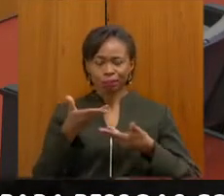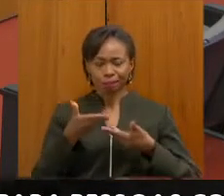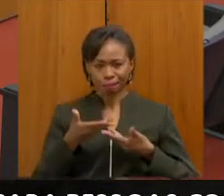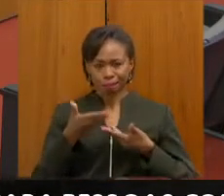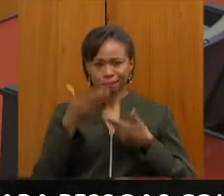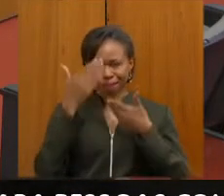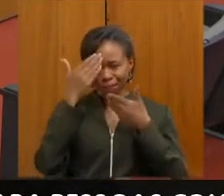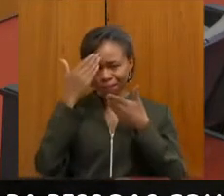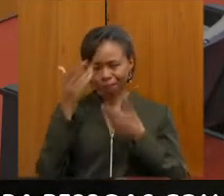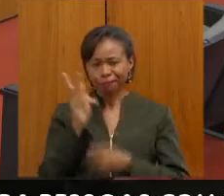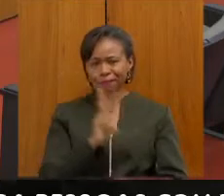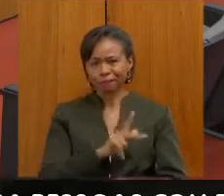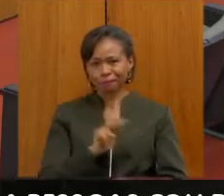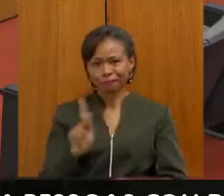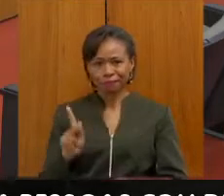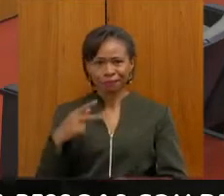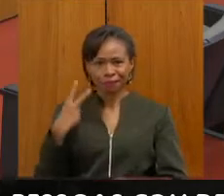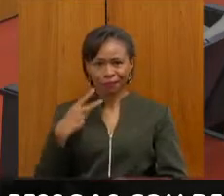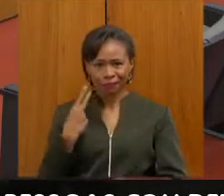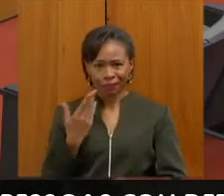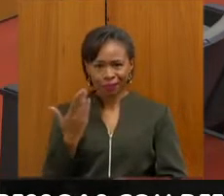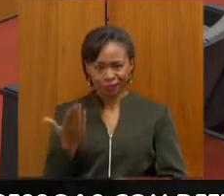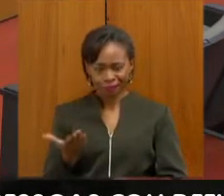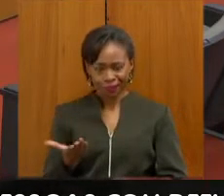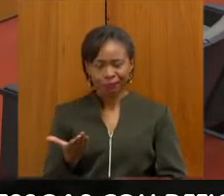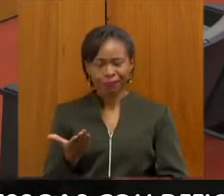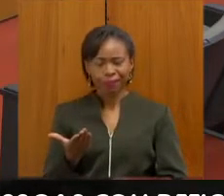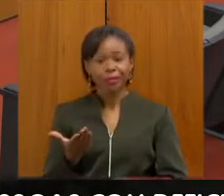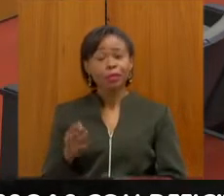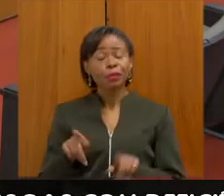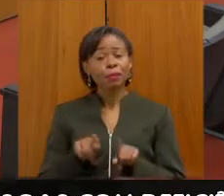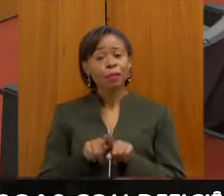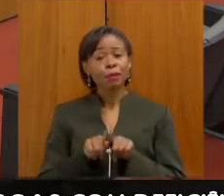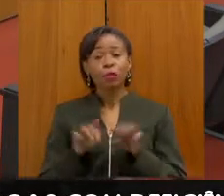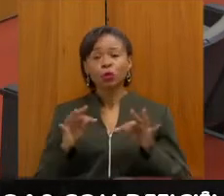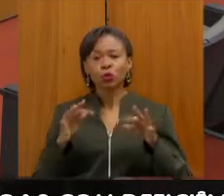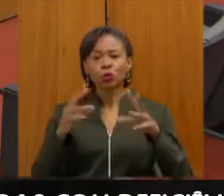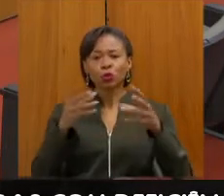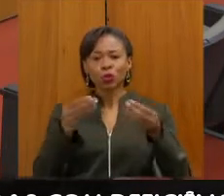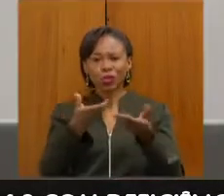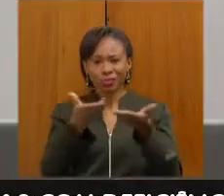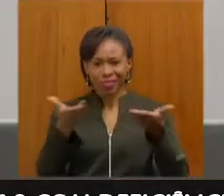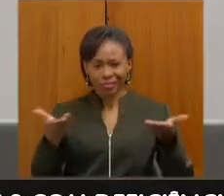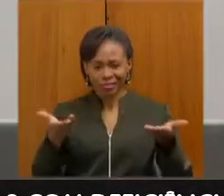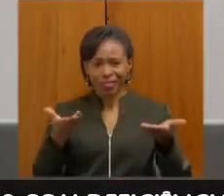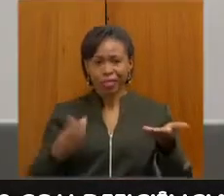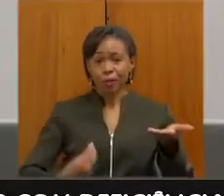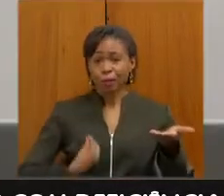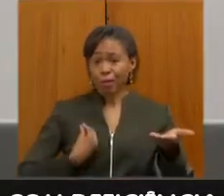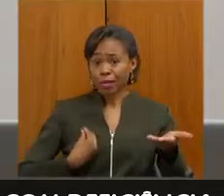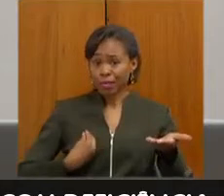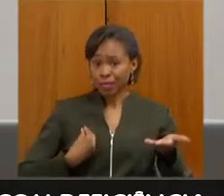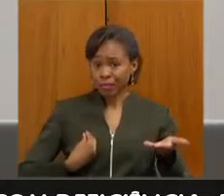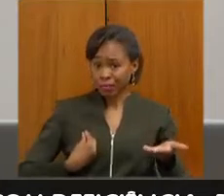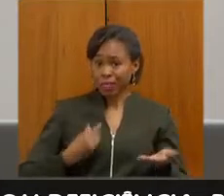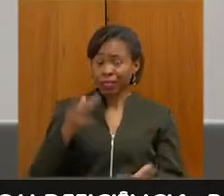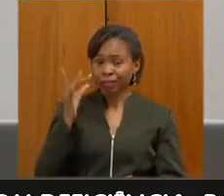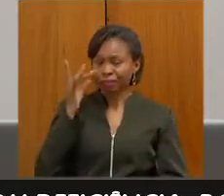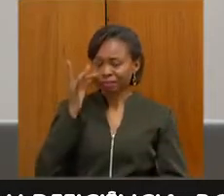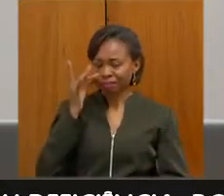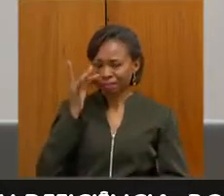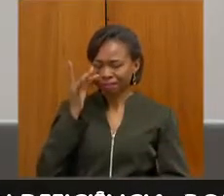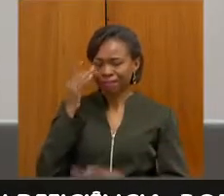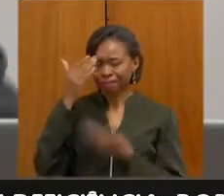professor. Cumprimento e agradeço a todos os presentes aqui neste ato, de forma presencial.